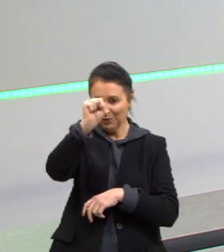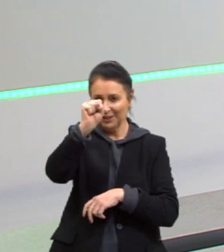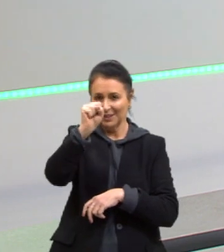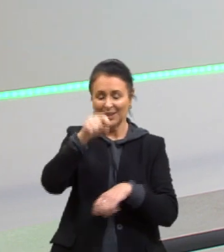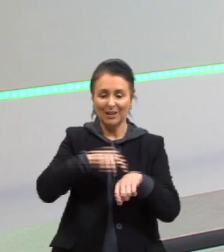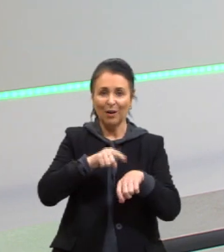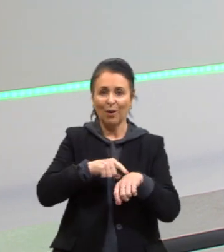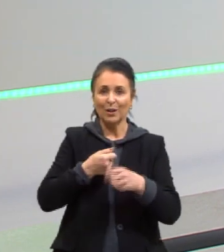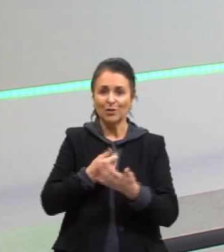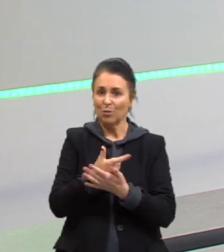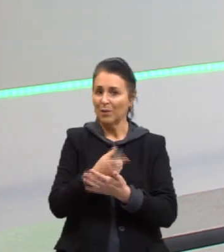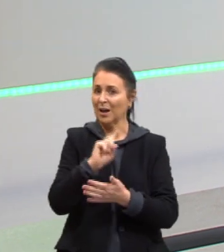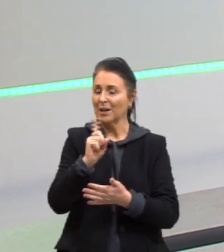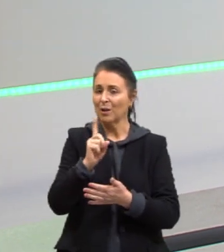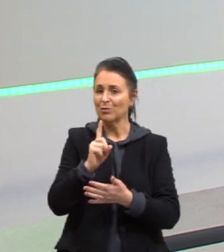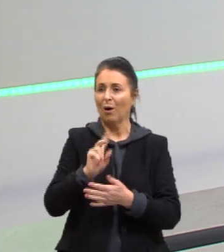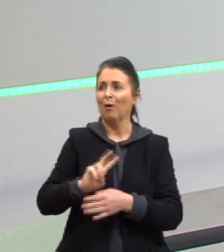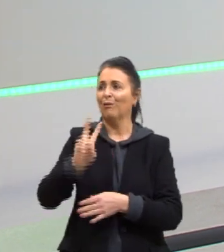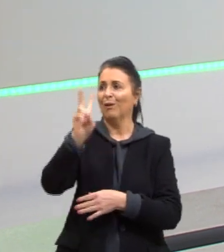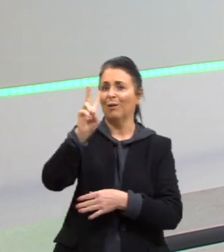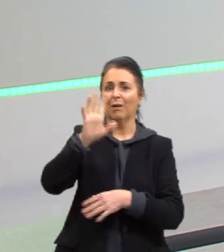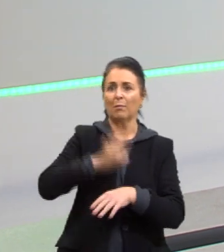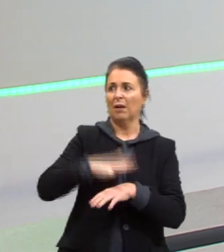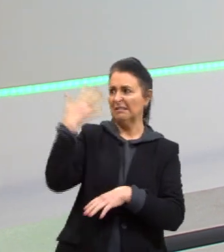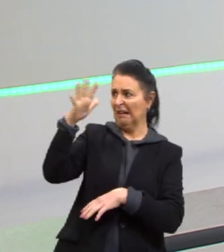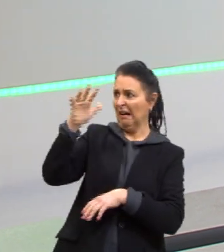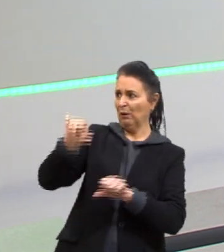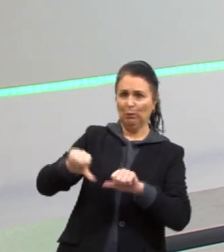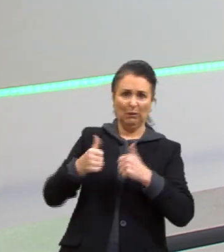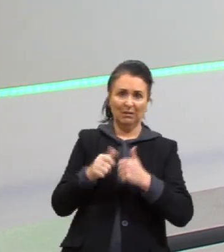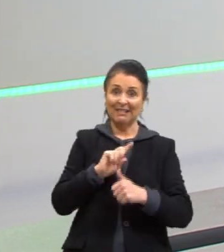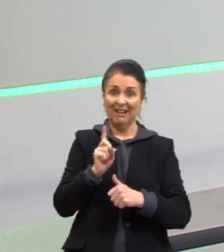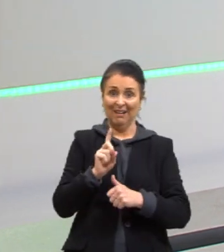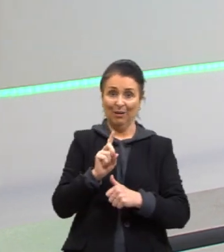só pelo preço. O mais caro vai ser o melhor? Não necessariamente.